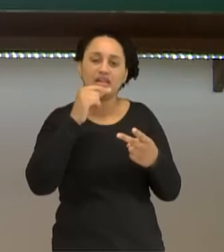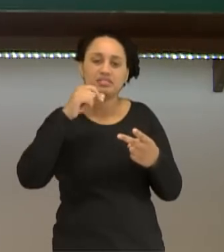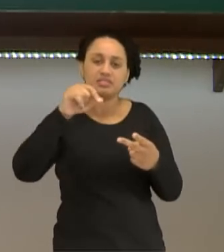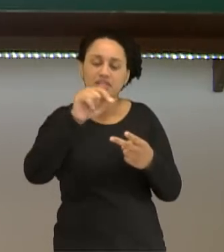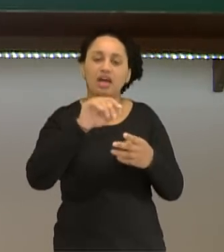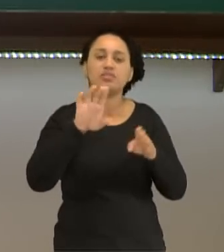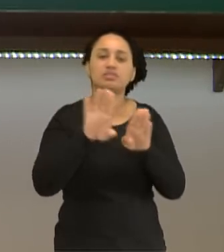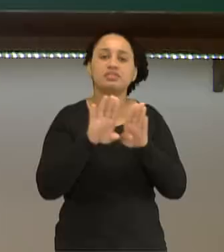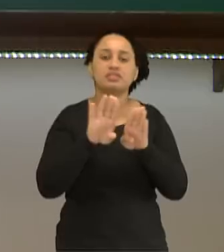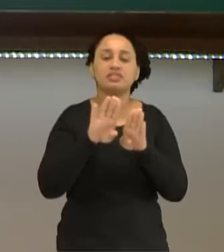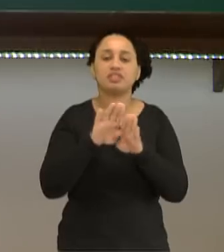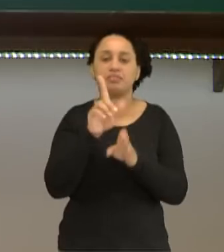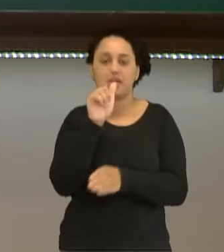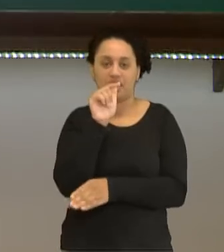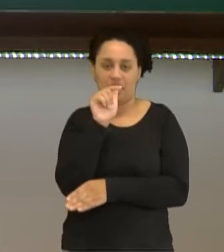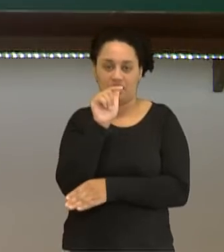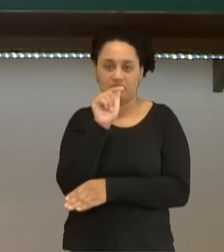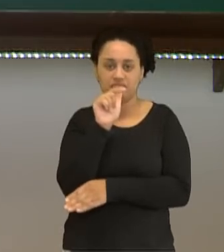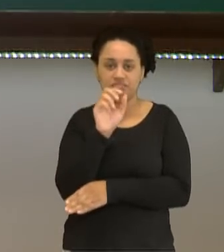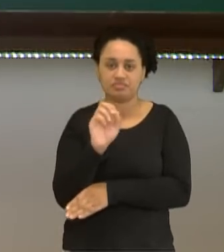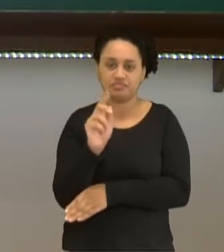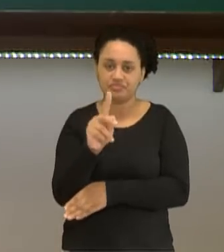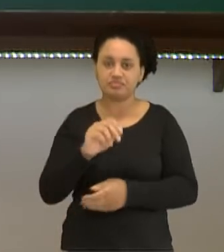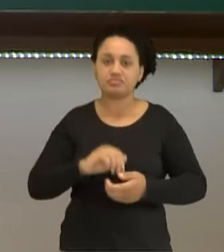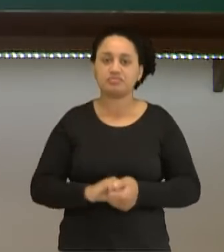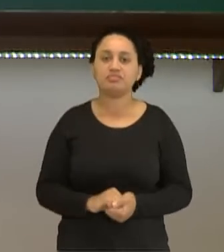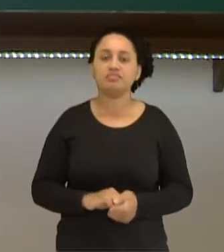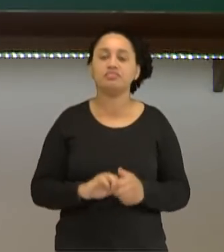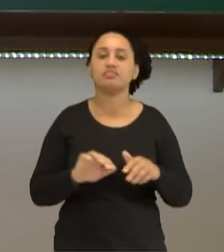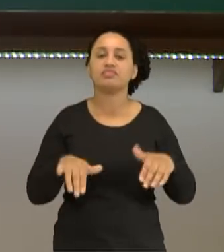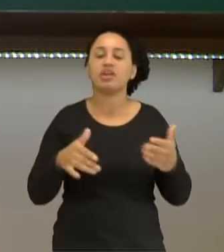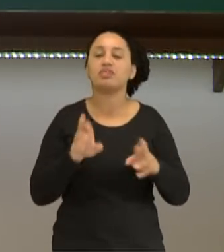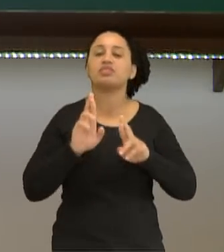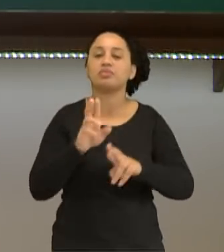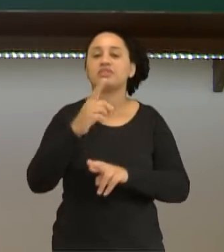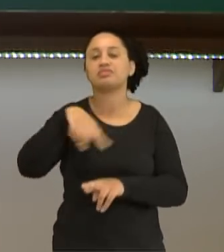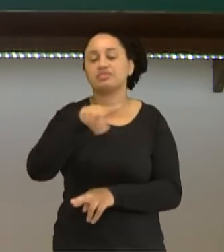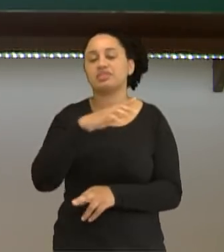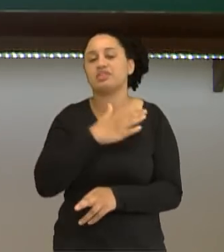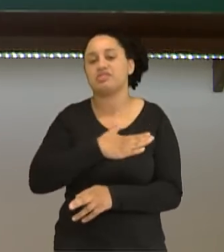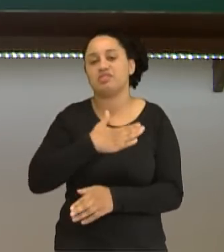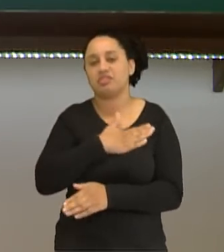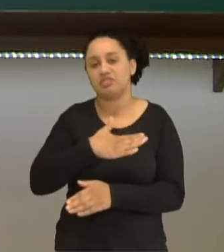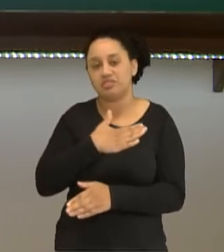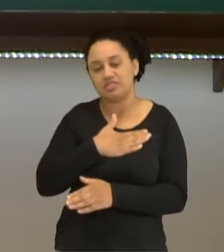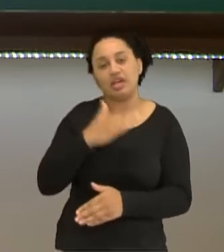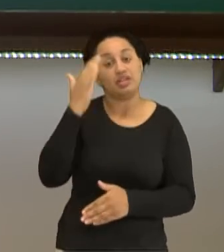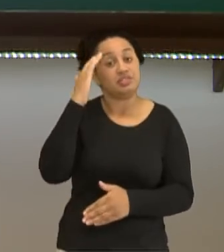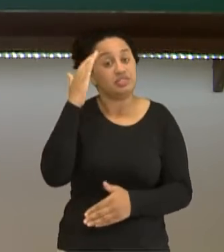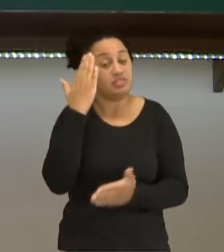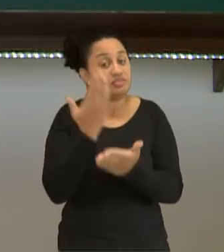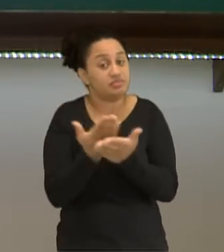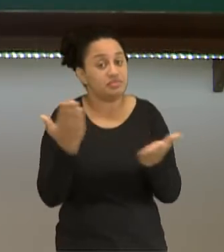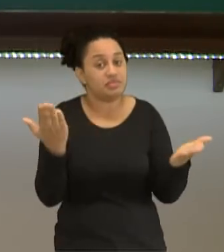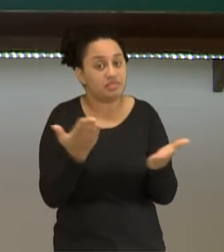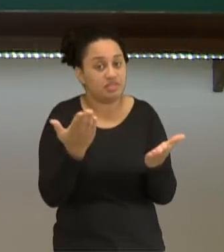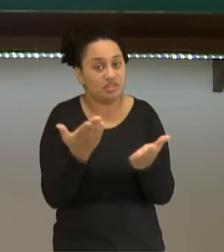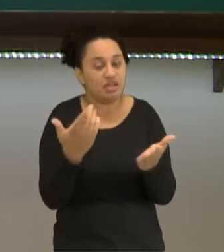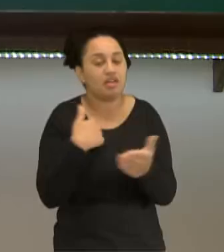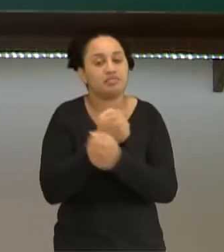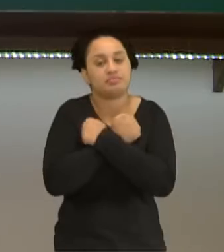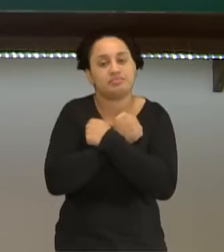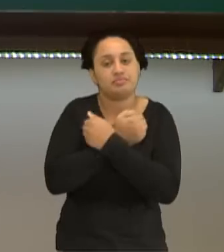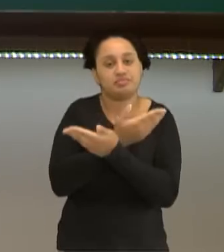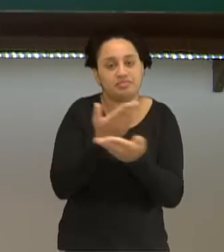e o solvente de água. Tá bom? Bom, gente, espero que vocês tenham gostado, entendido a aula de hoje. Fica aqui um